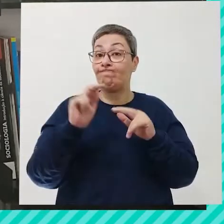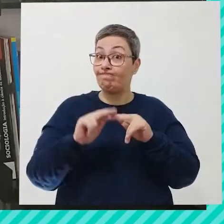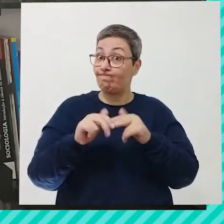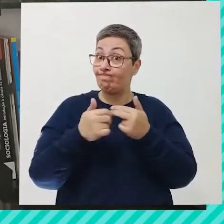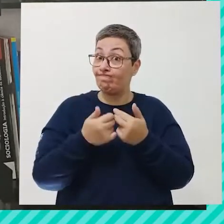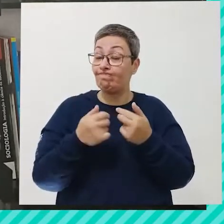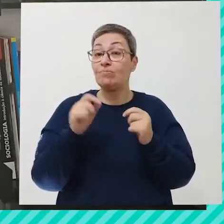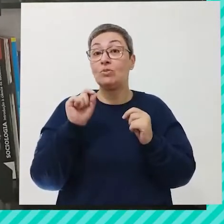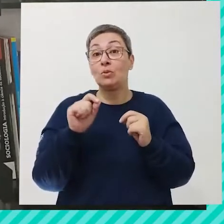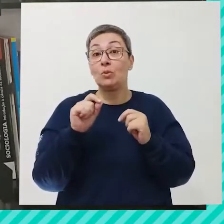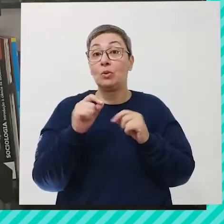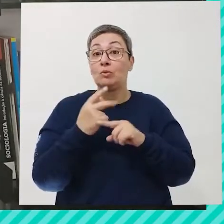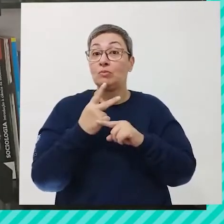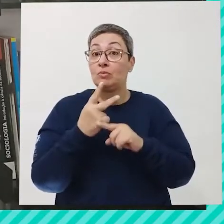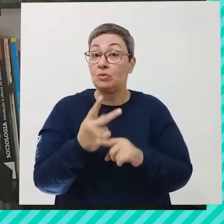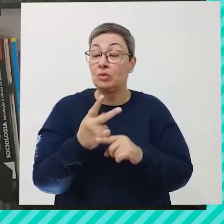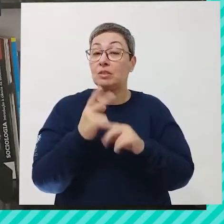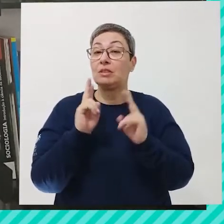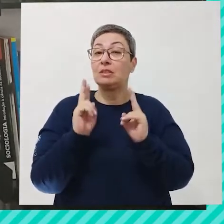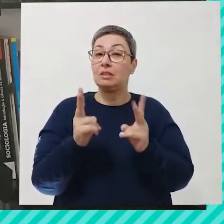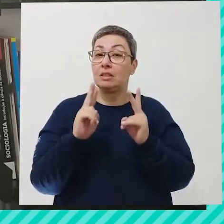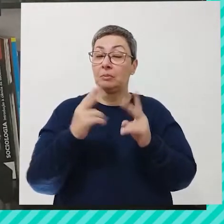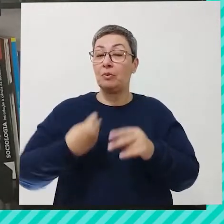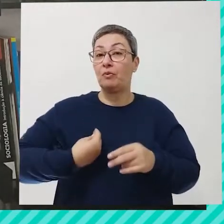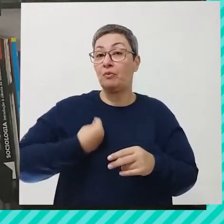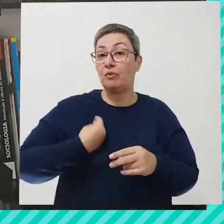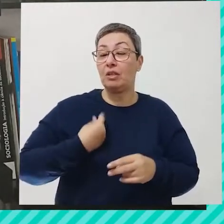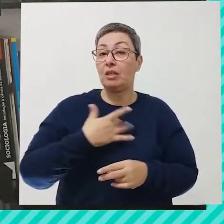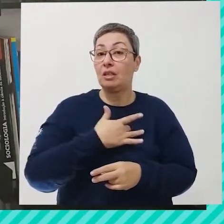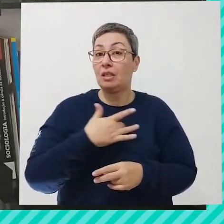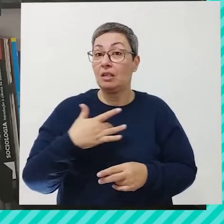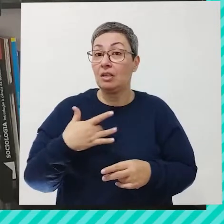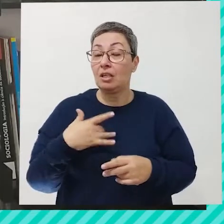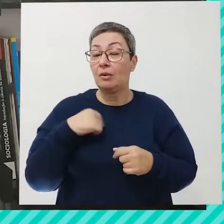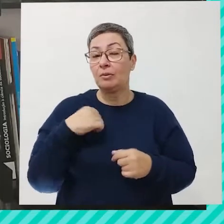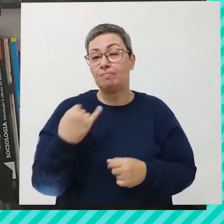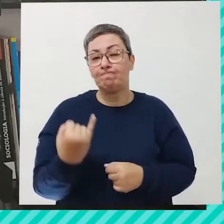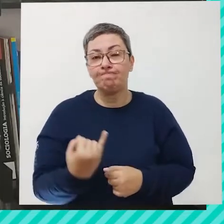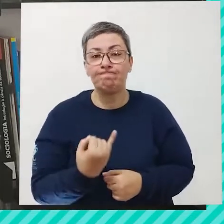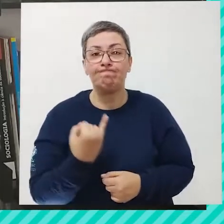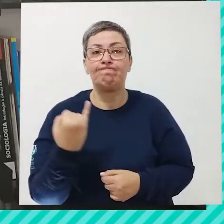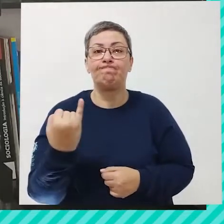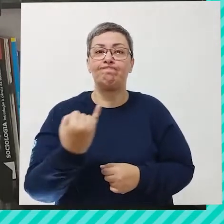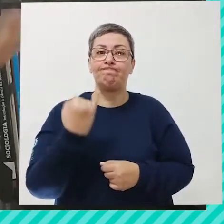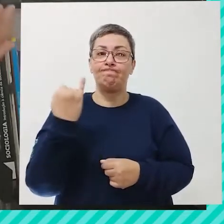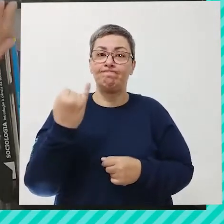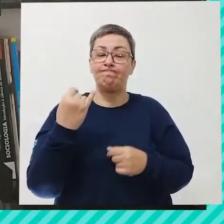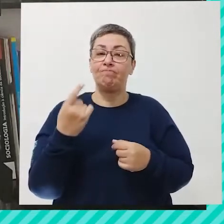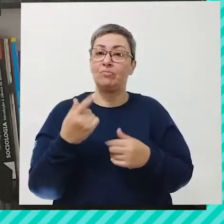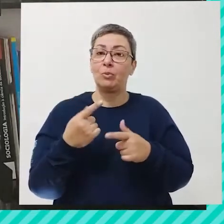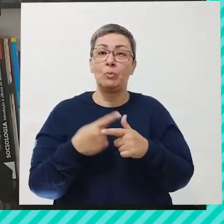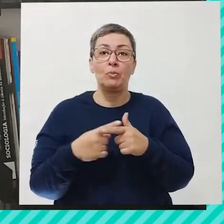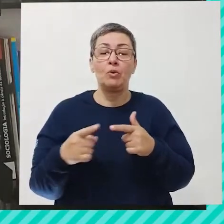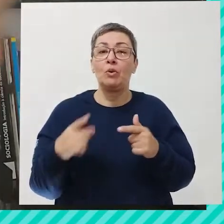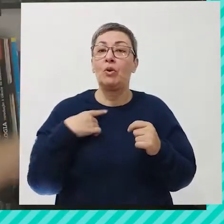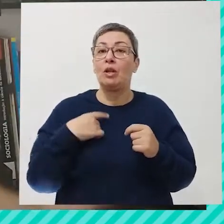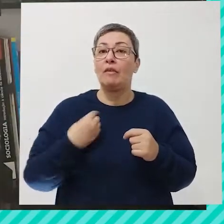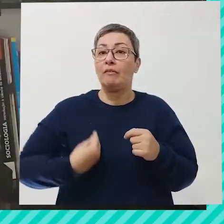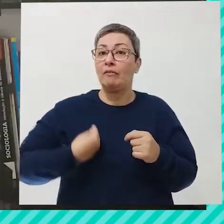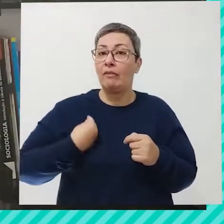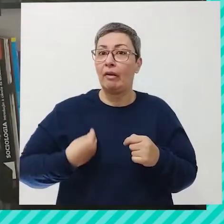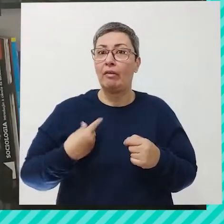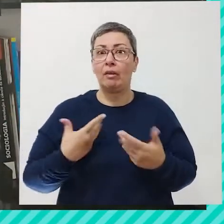isso, buscar sempre manter uma vida saudável é fundamental. Mesmo aí com essa vida